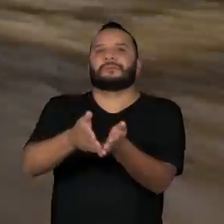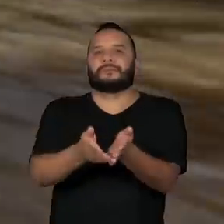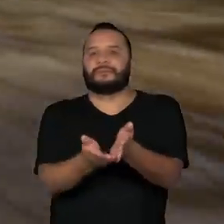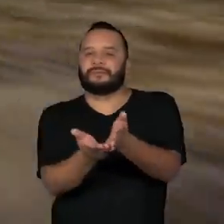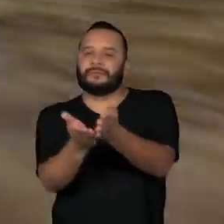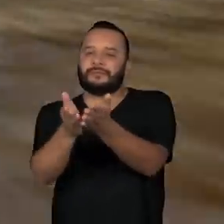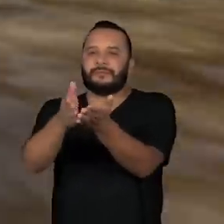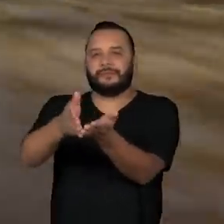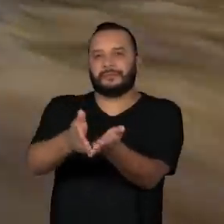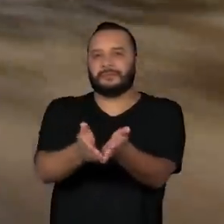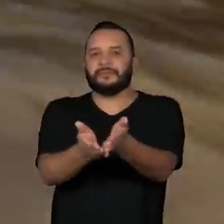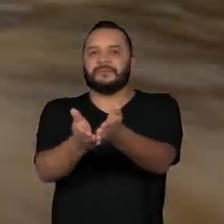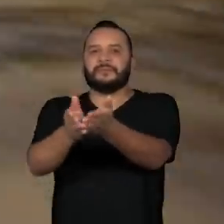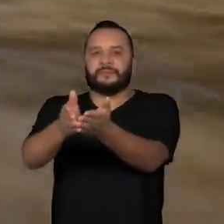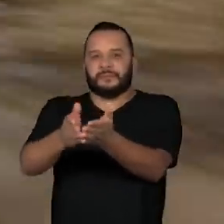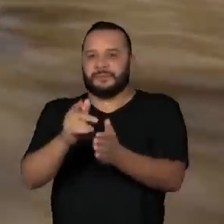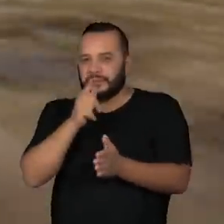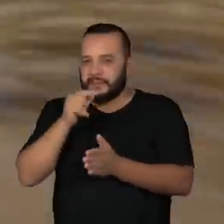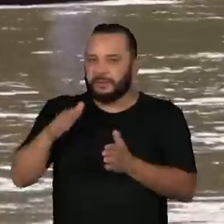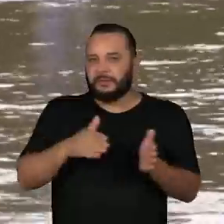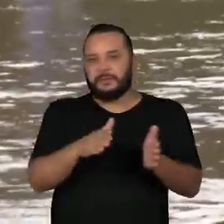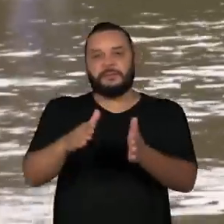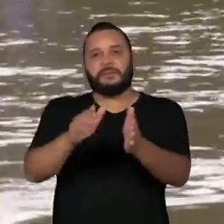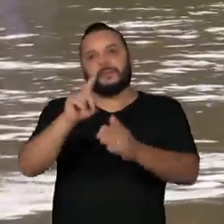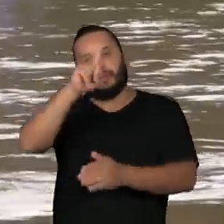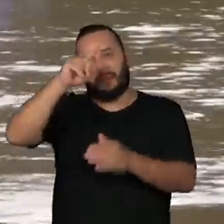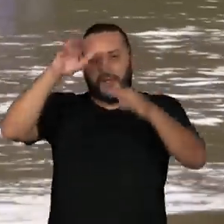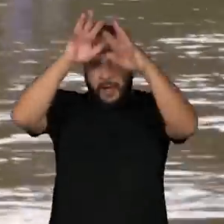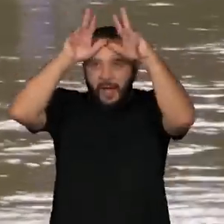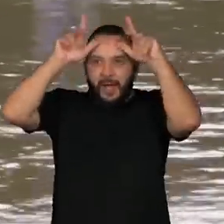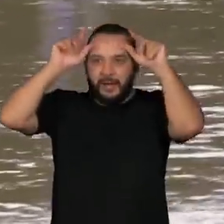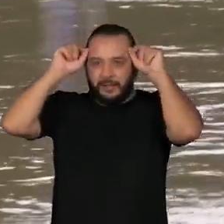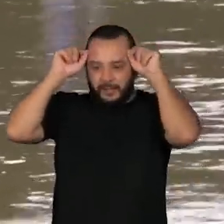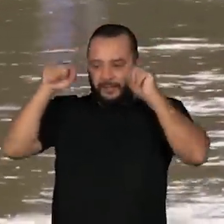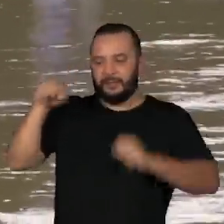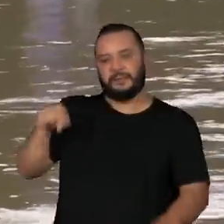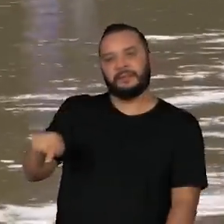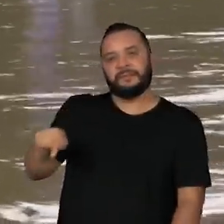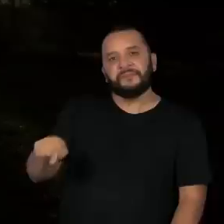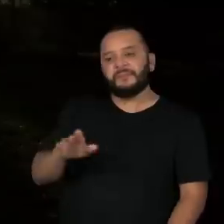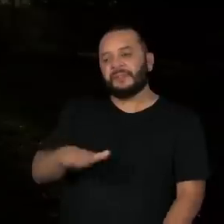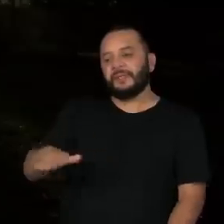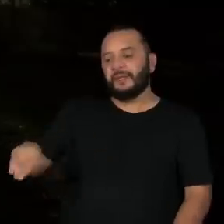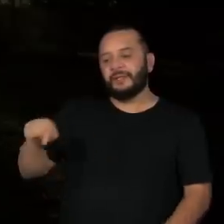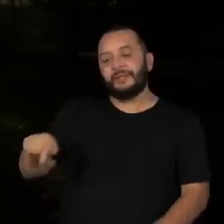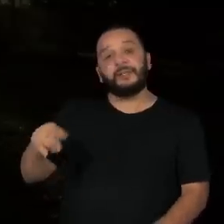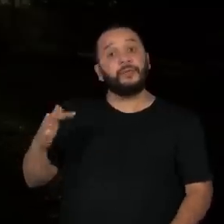As águas do rio Amônia, no oeste do Acre, transportam o futuro do povo Axaninca.